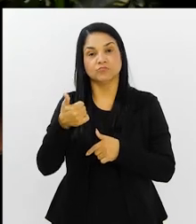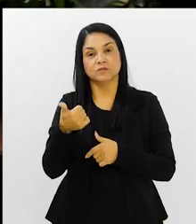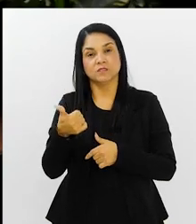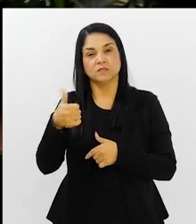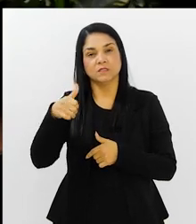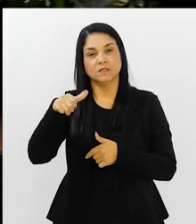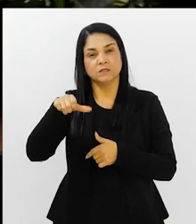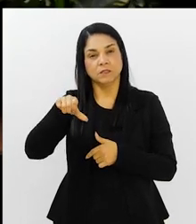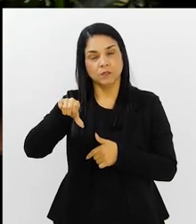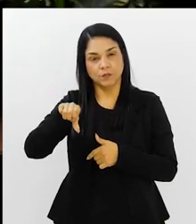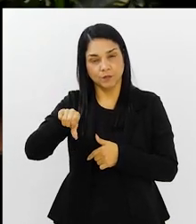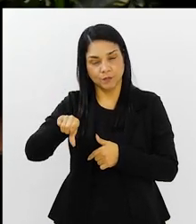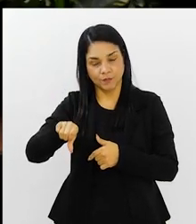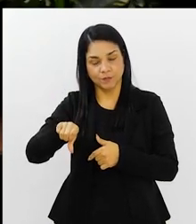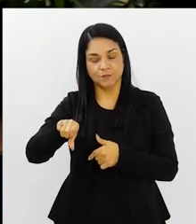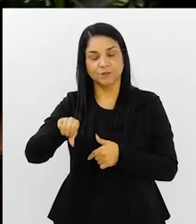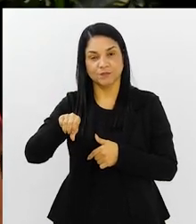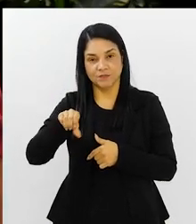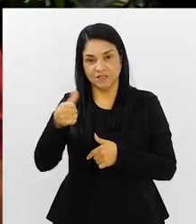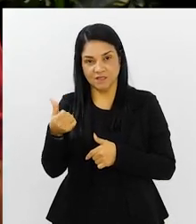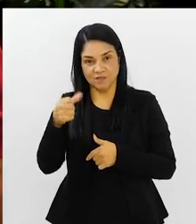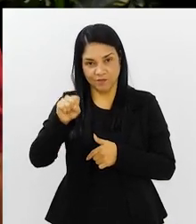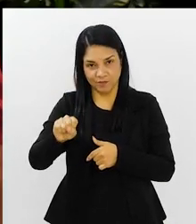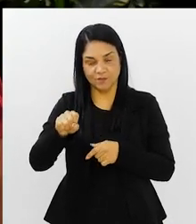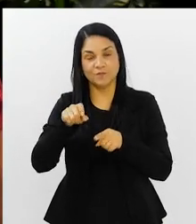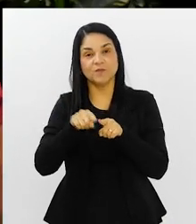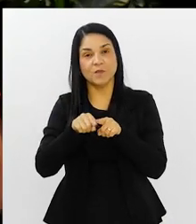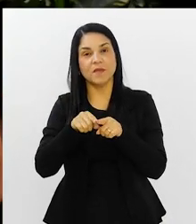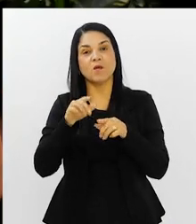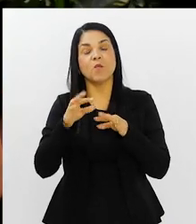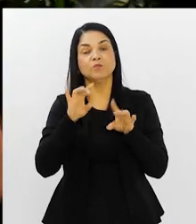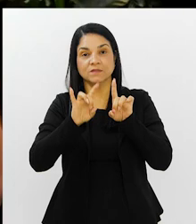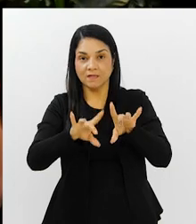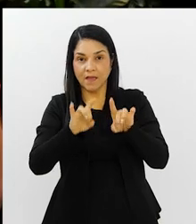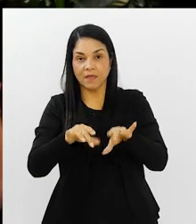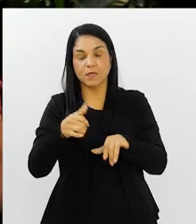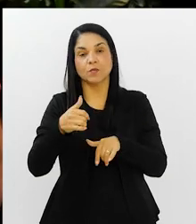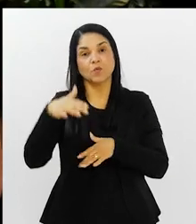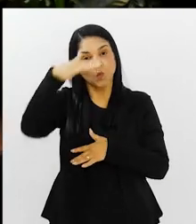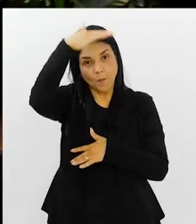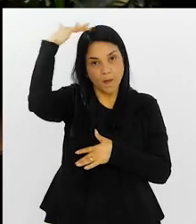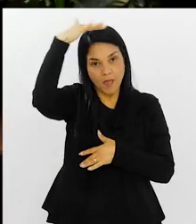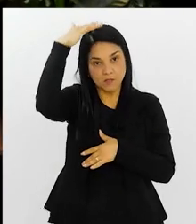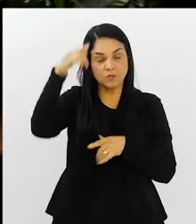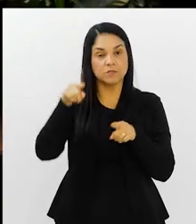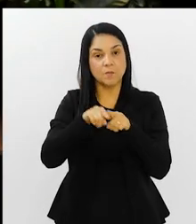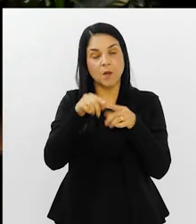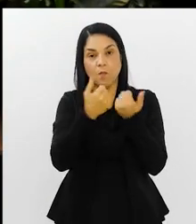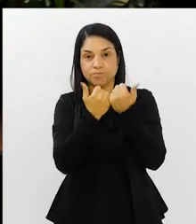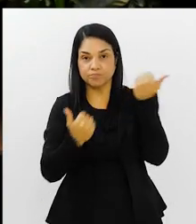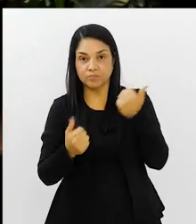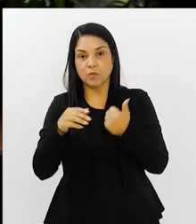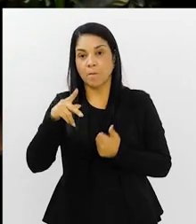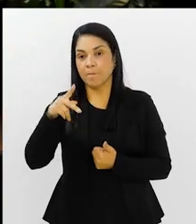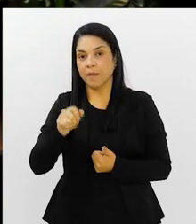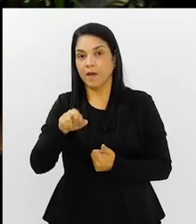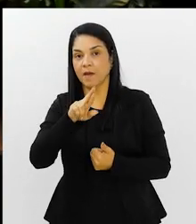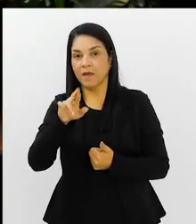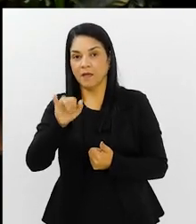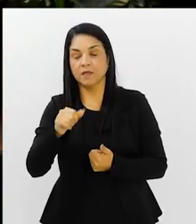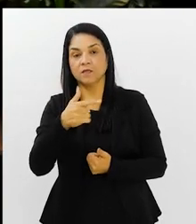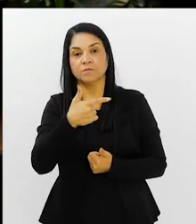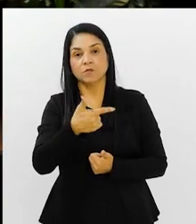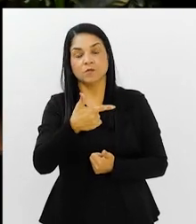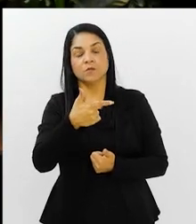jogador, 58 62. Foi campeão como técnico, em 70, no México. Como assistente do Parreira, em